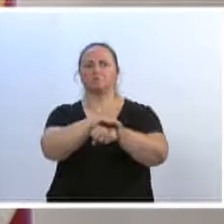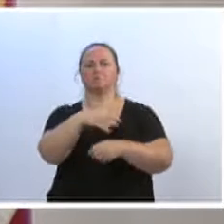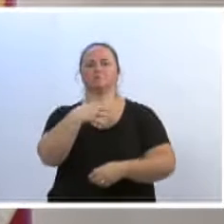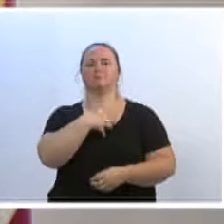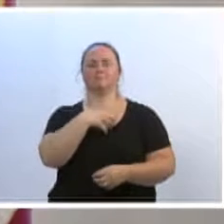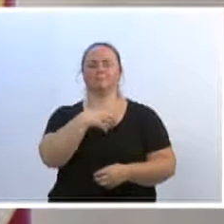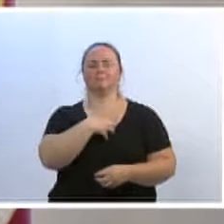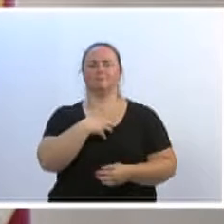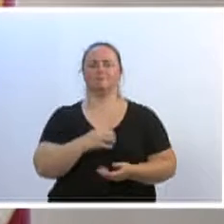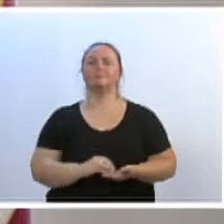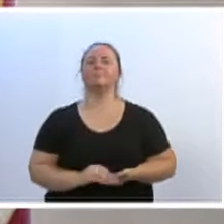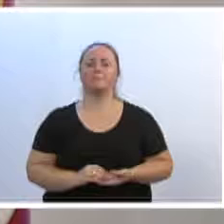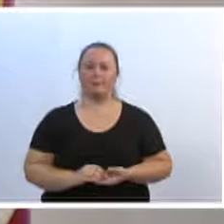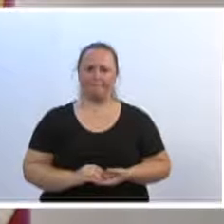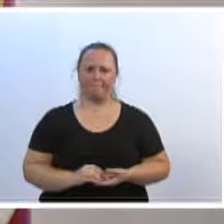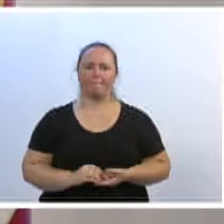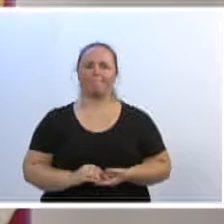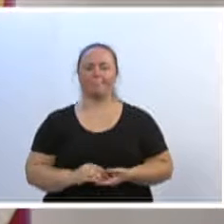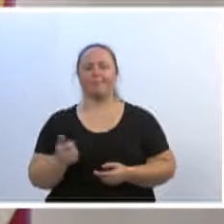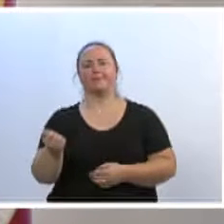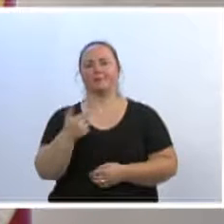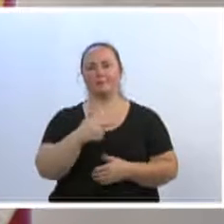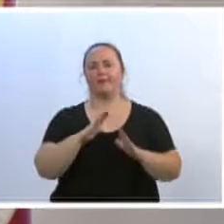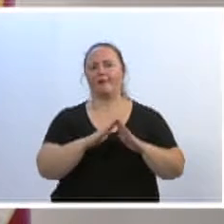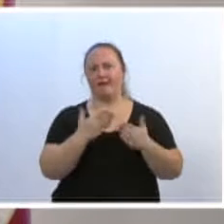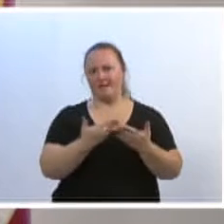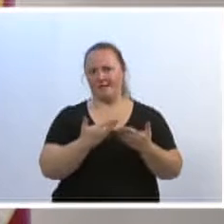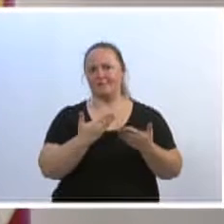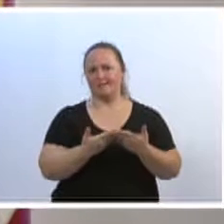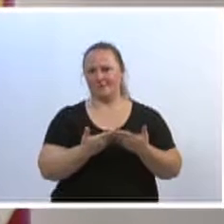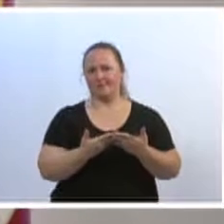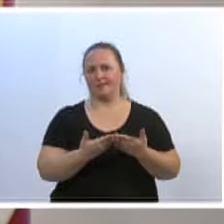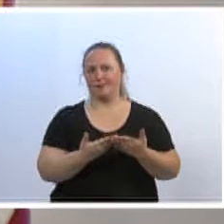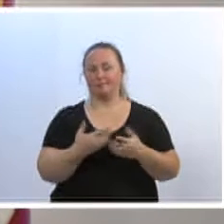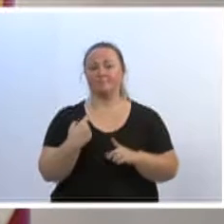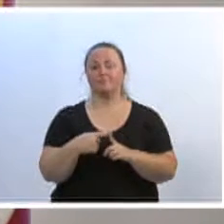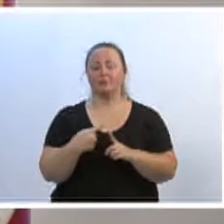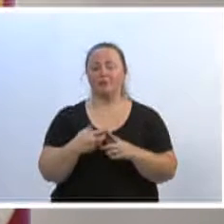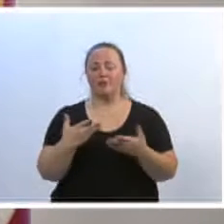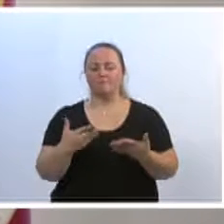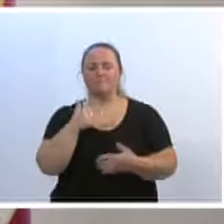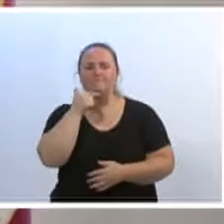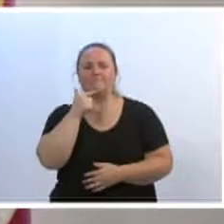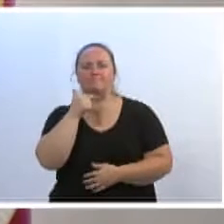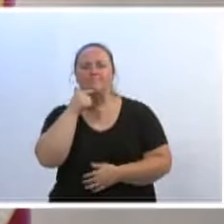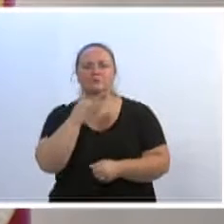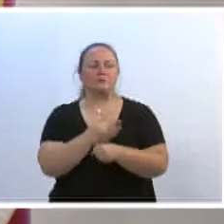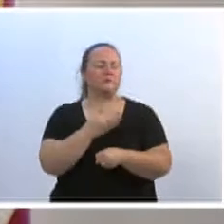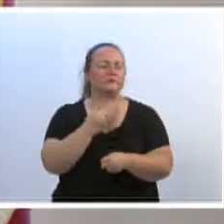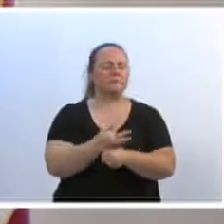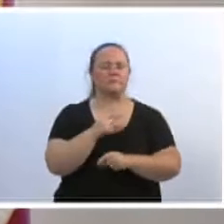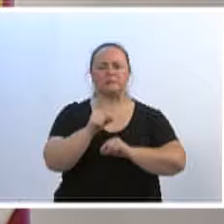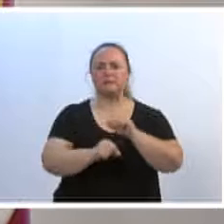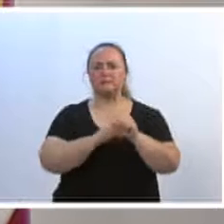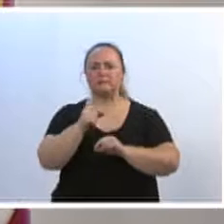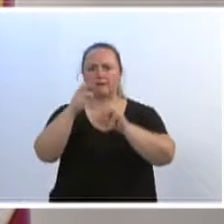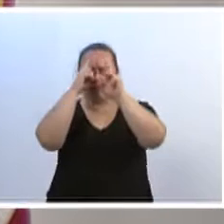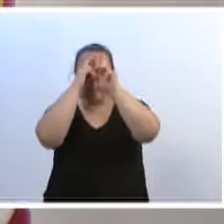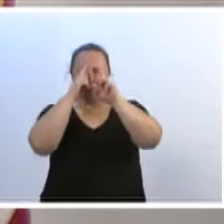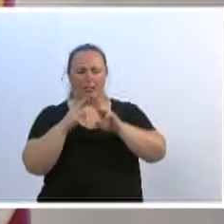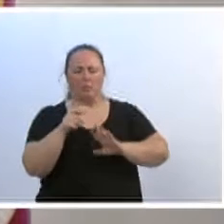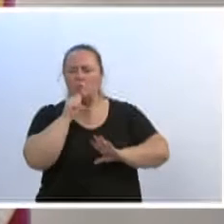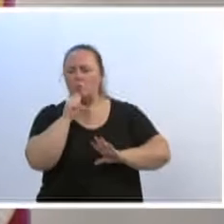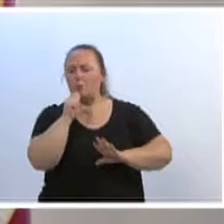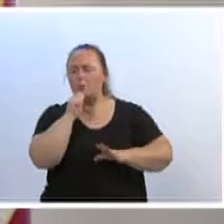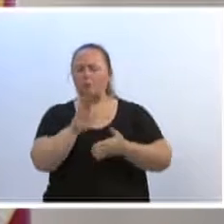segura do que na escola em que ela está lecionando, porque não consegue mais suportar os desmandos, os